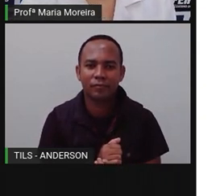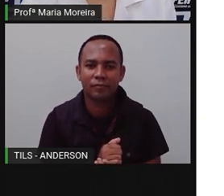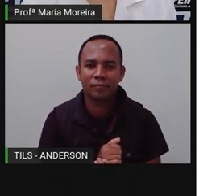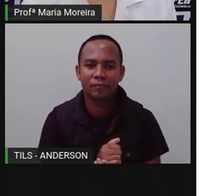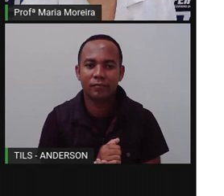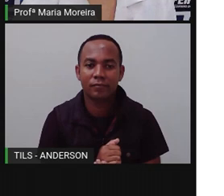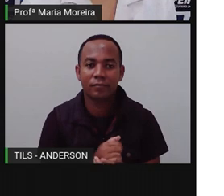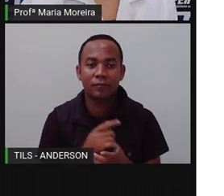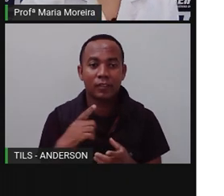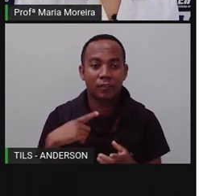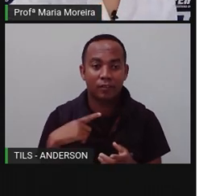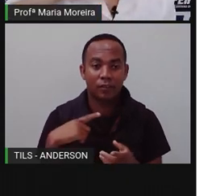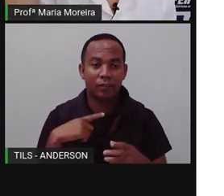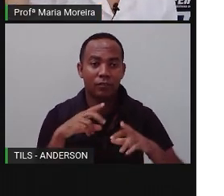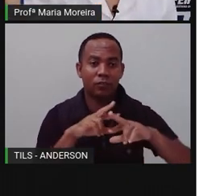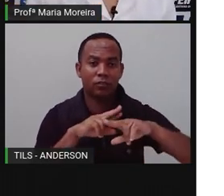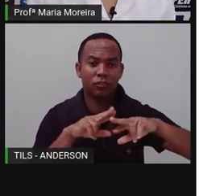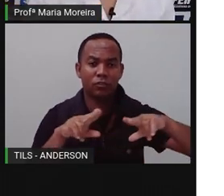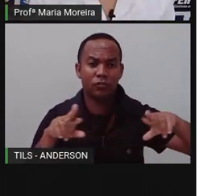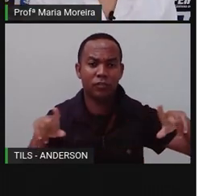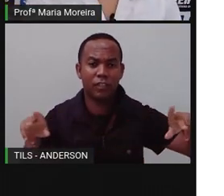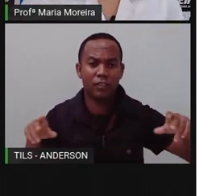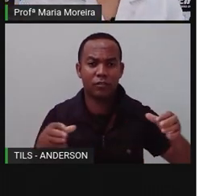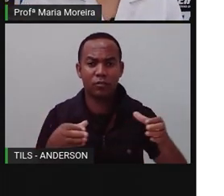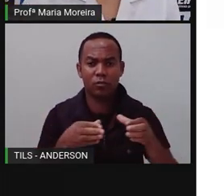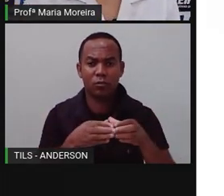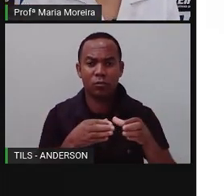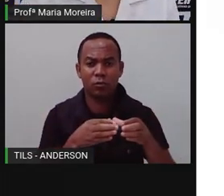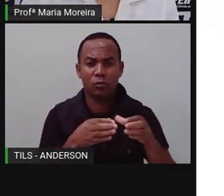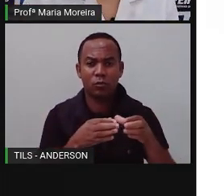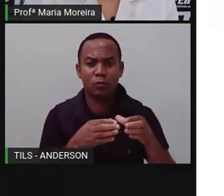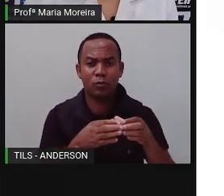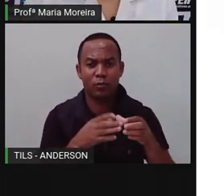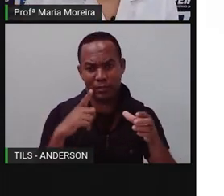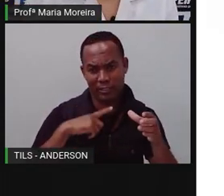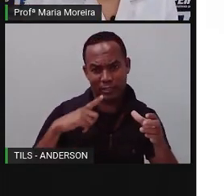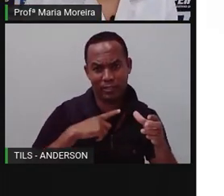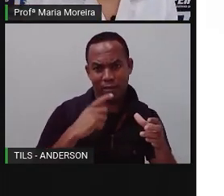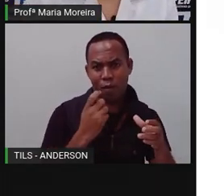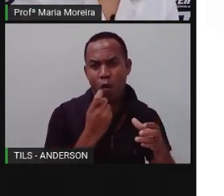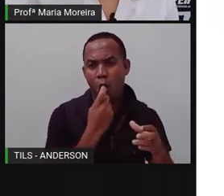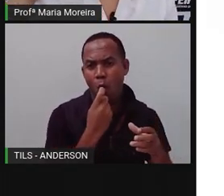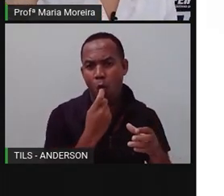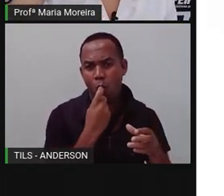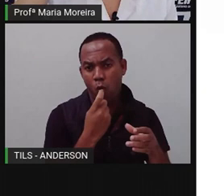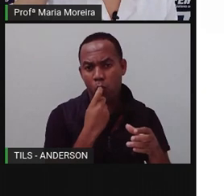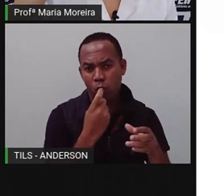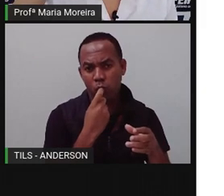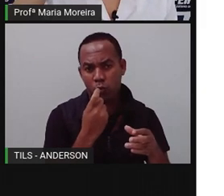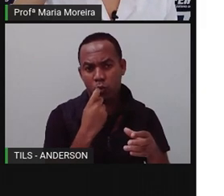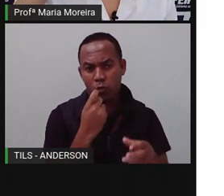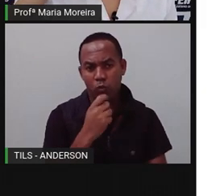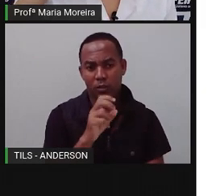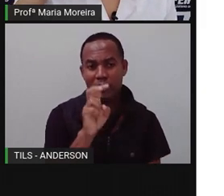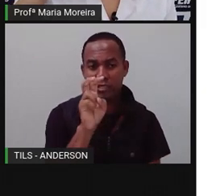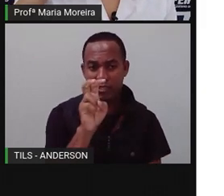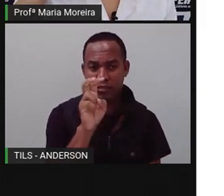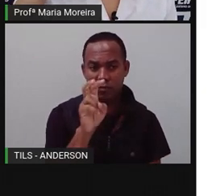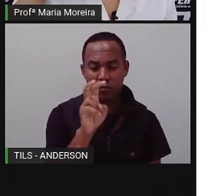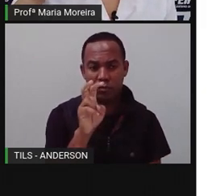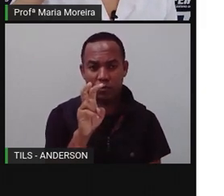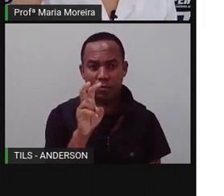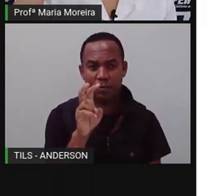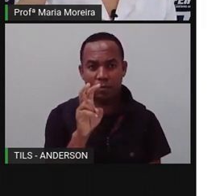Bom, eles, né, esse grupo dos vertebrados, eles são divididos em cinco, certo?